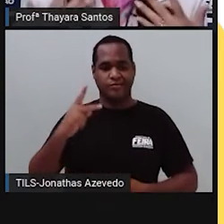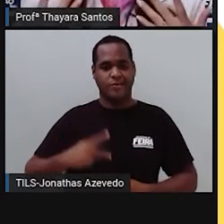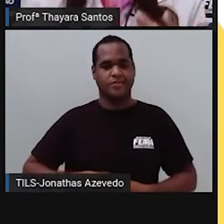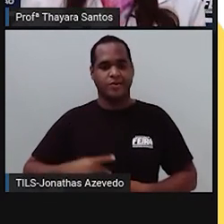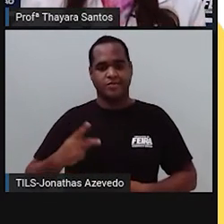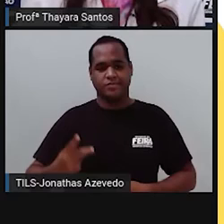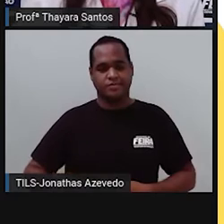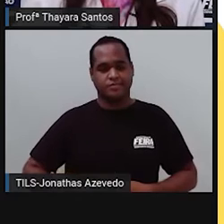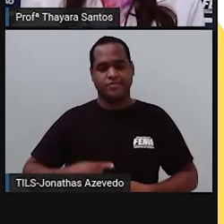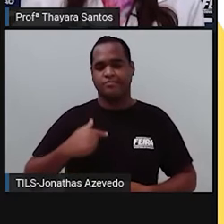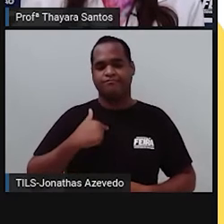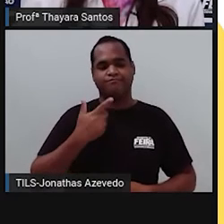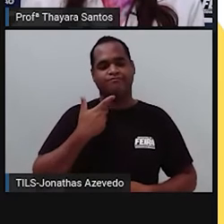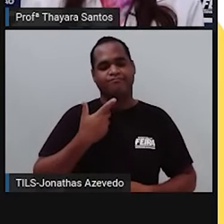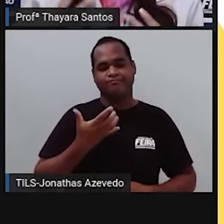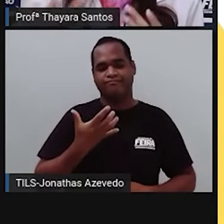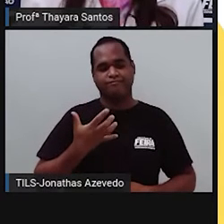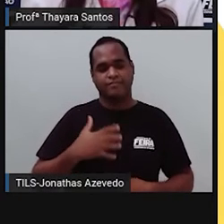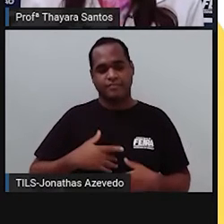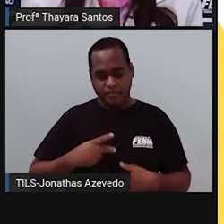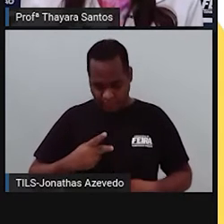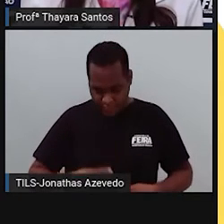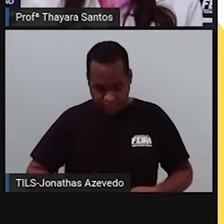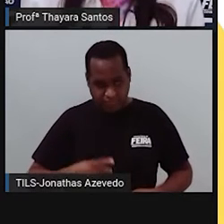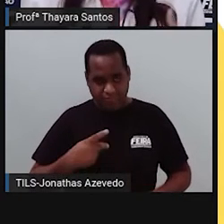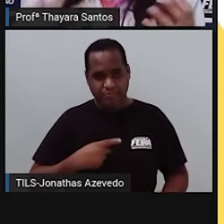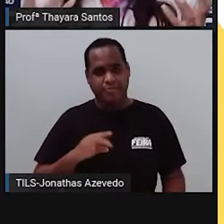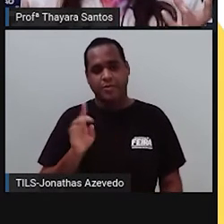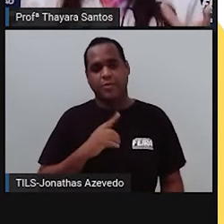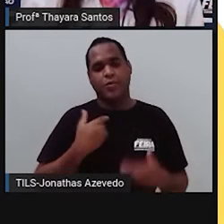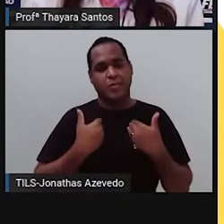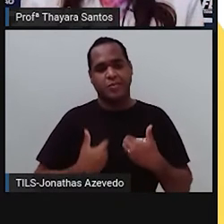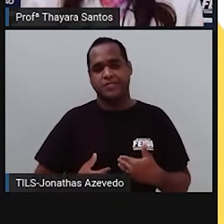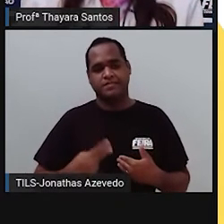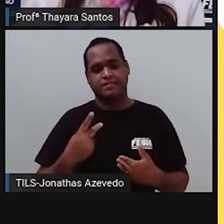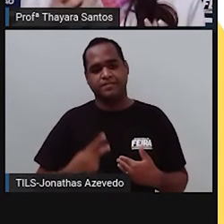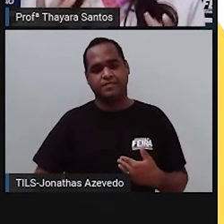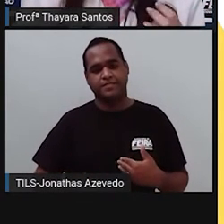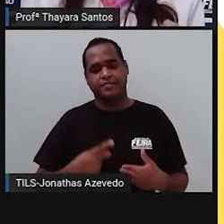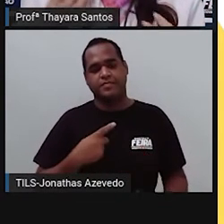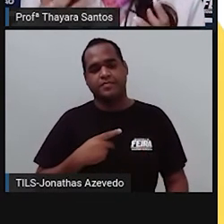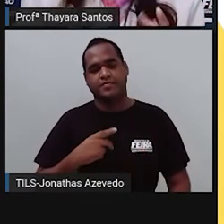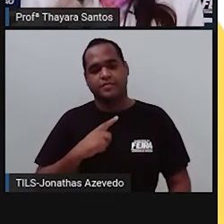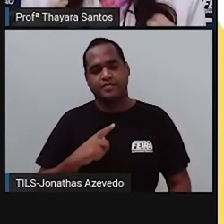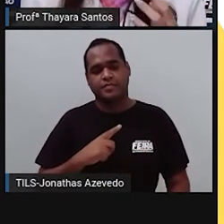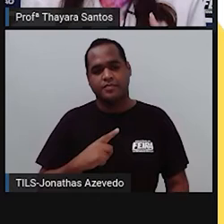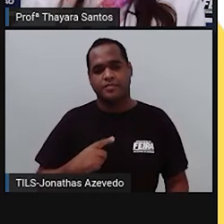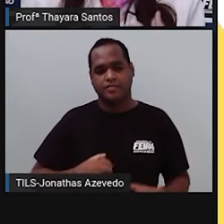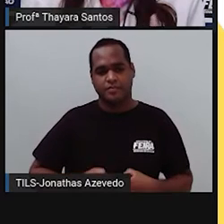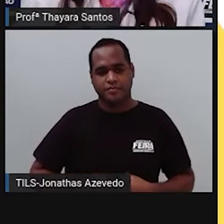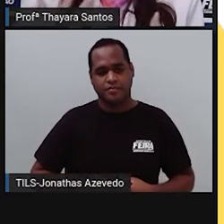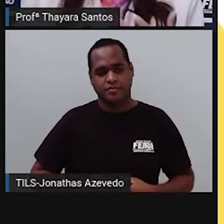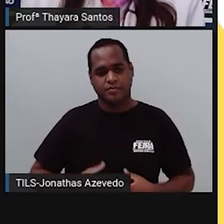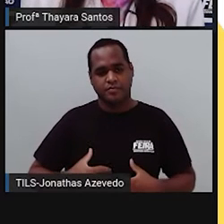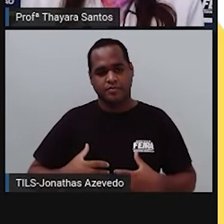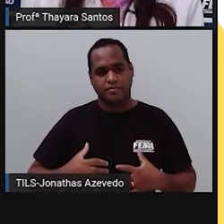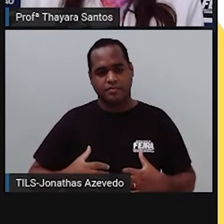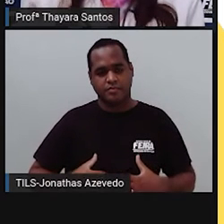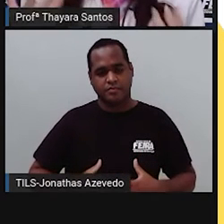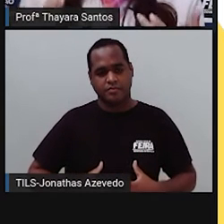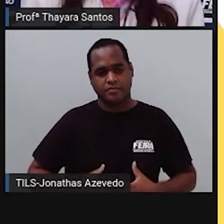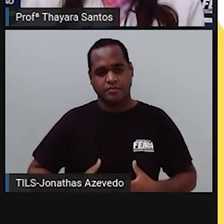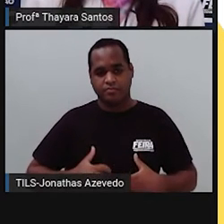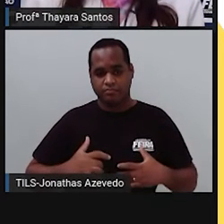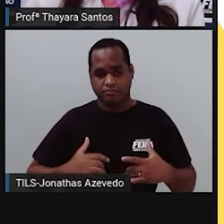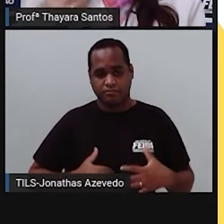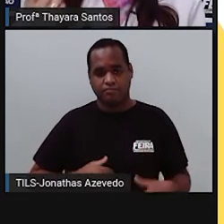Não é da nossa vontade. A gente não controla. Então, o nosso estômago, ele fica ali se contraindo no momento da digestão.